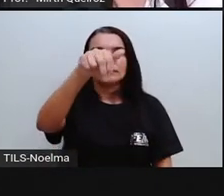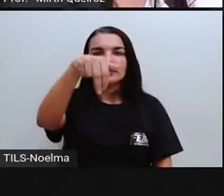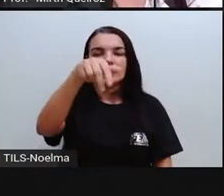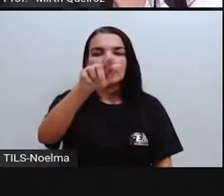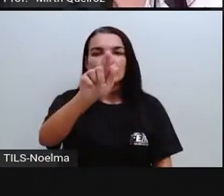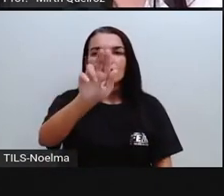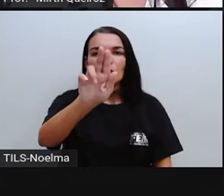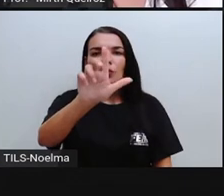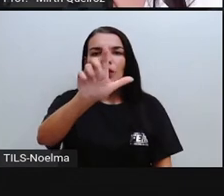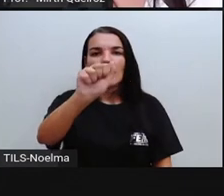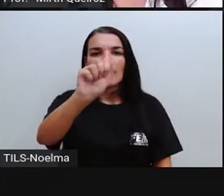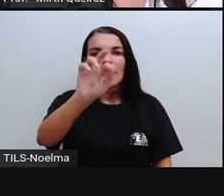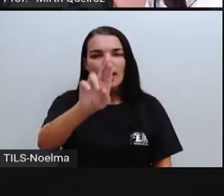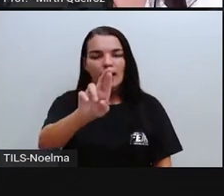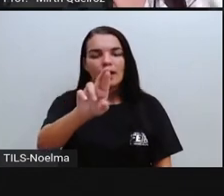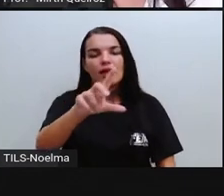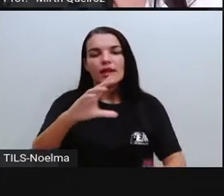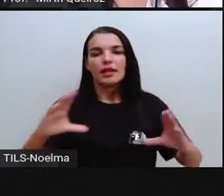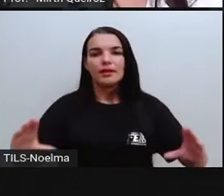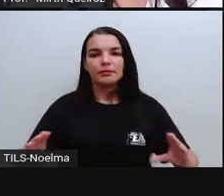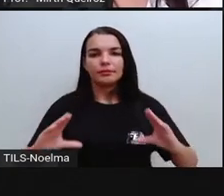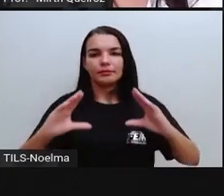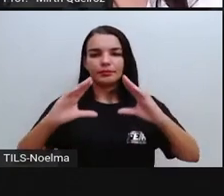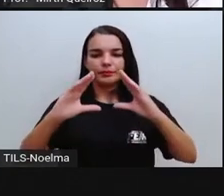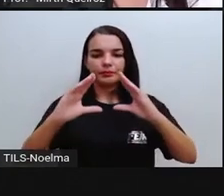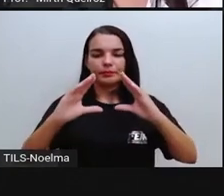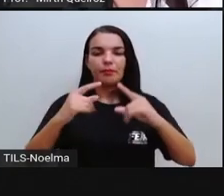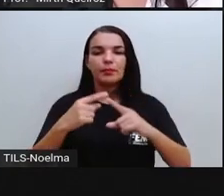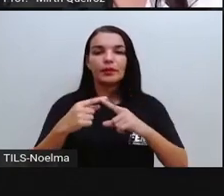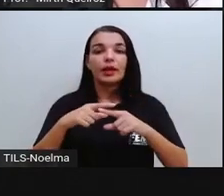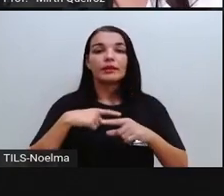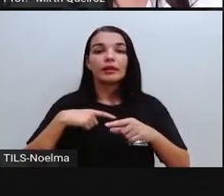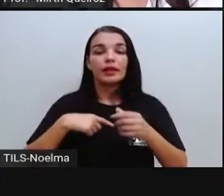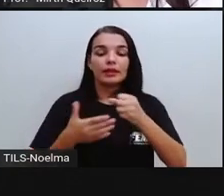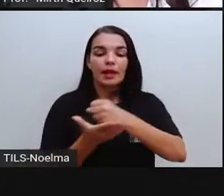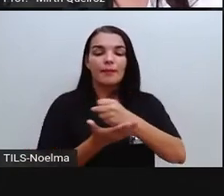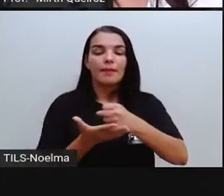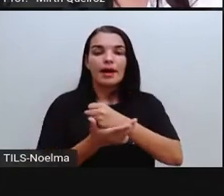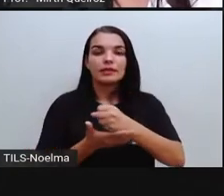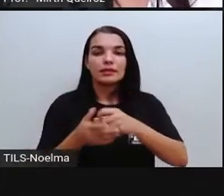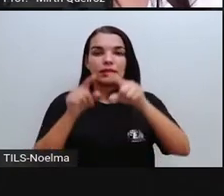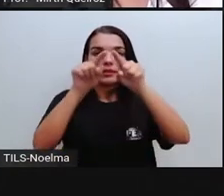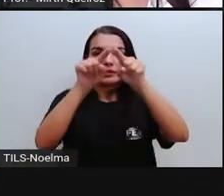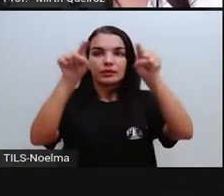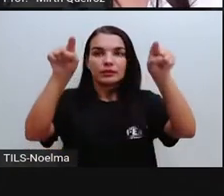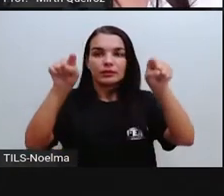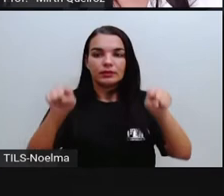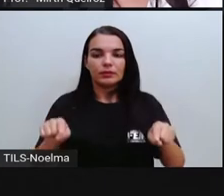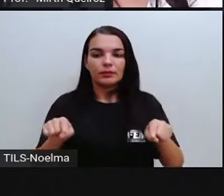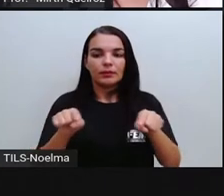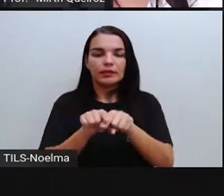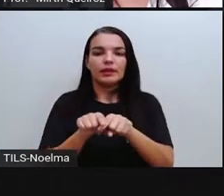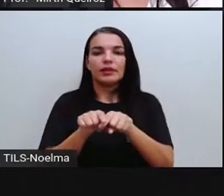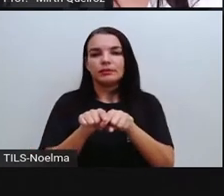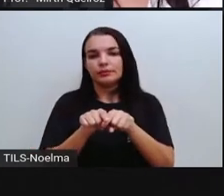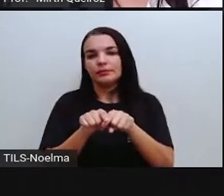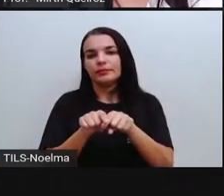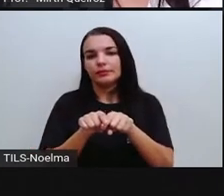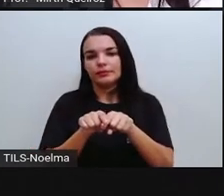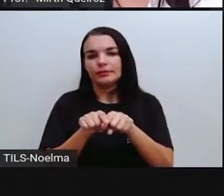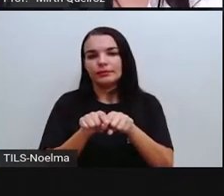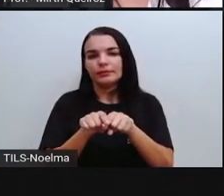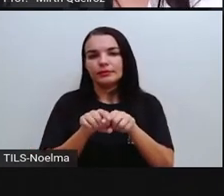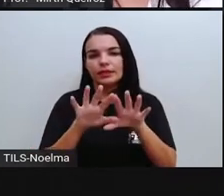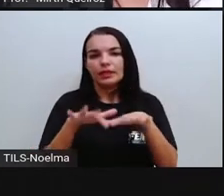laterais aí vão ser formadas por triângulo. E é uma pirâmide quadrangular, porque a base dessa pirâmide é um